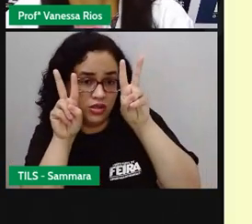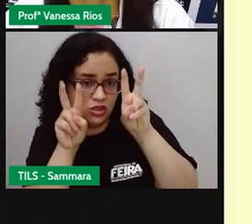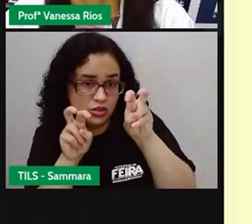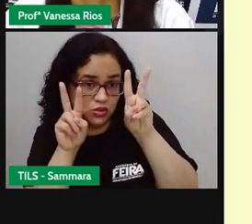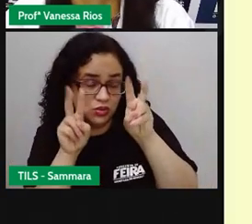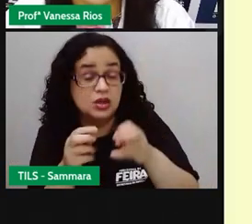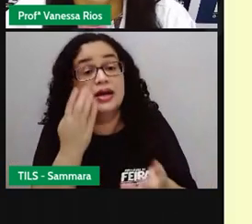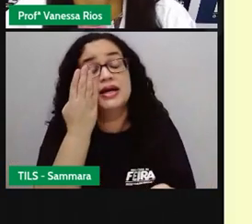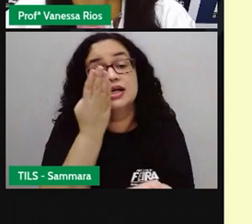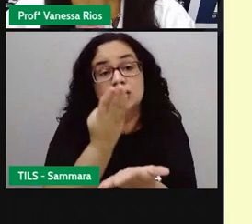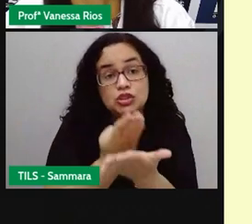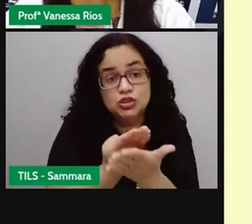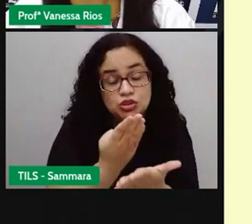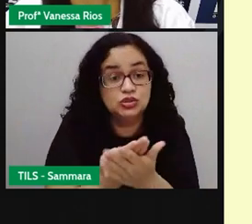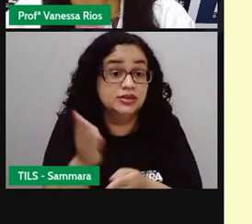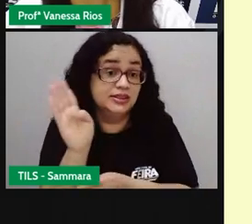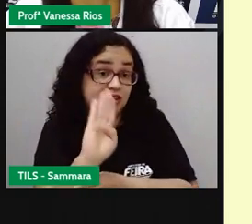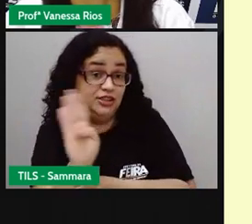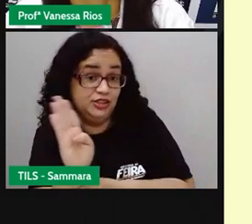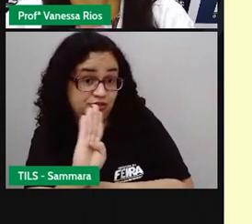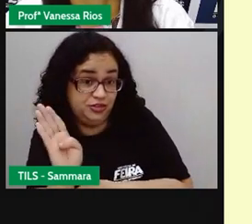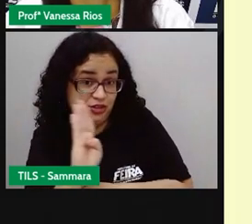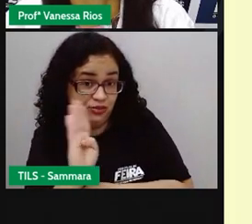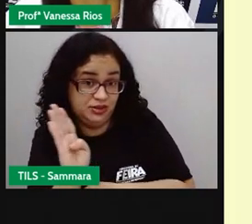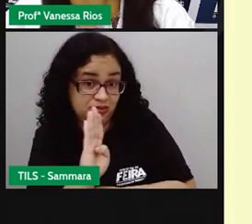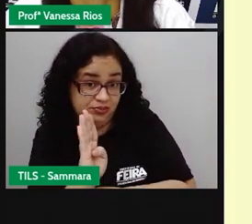que vamos estudar nessa videoaula.